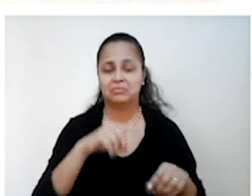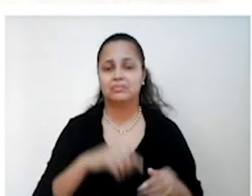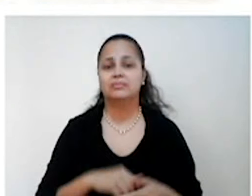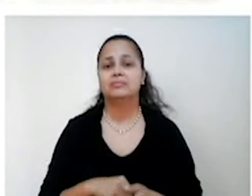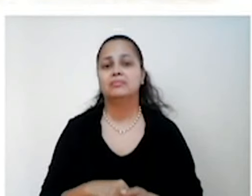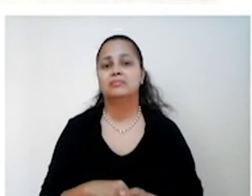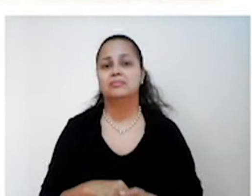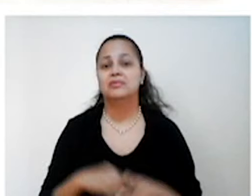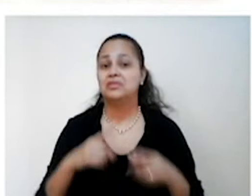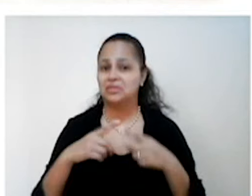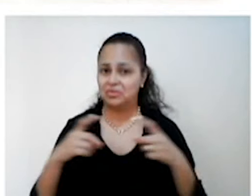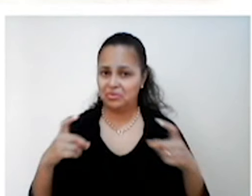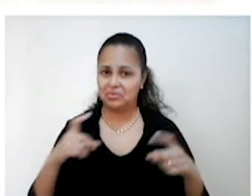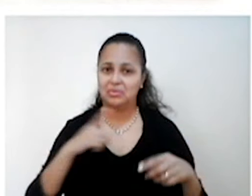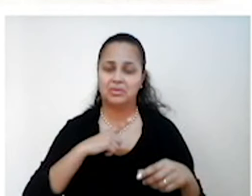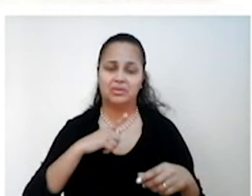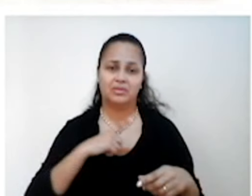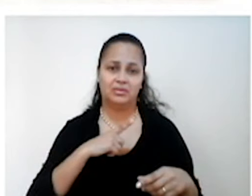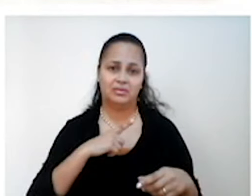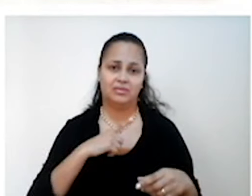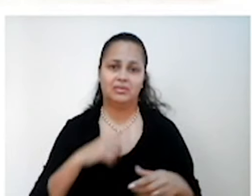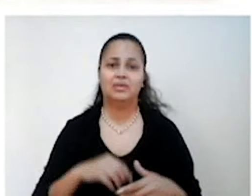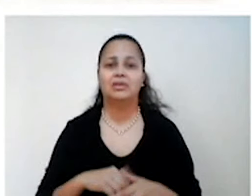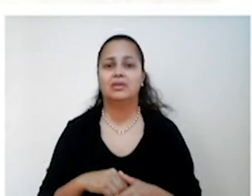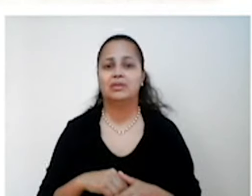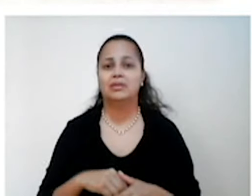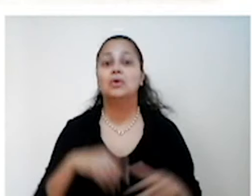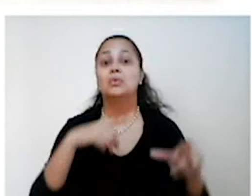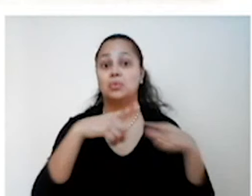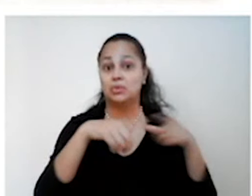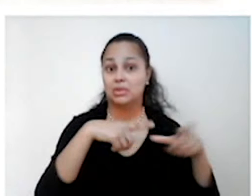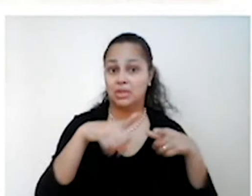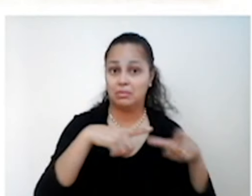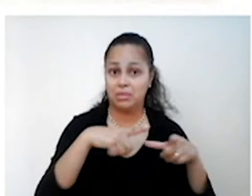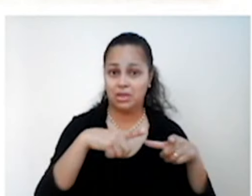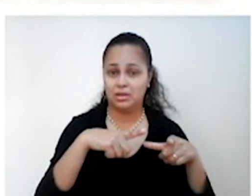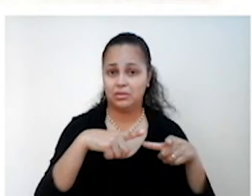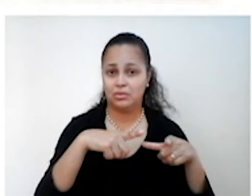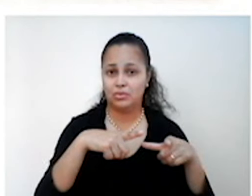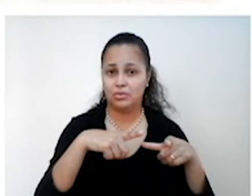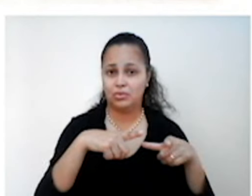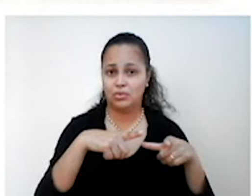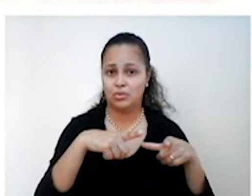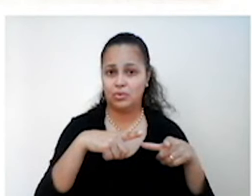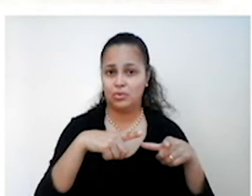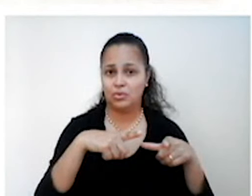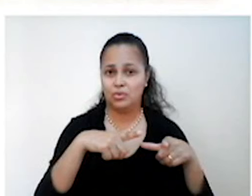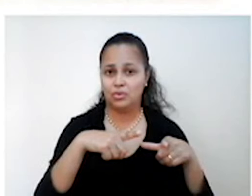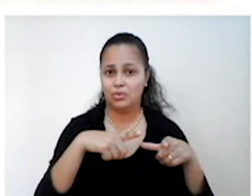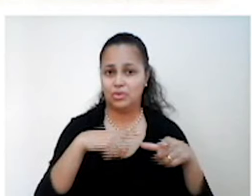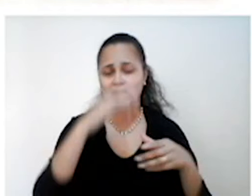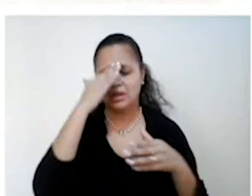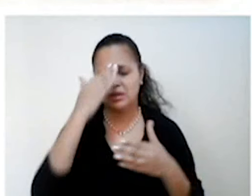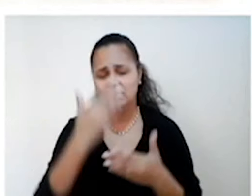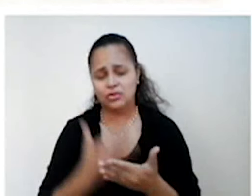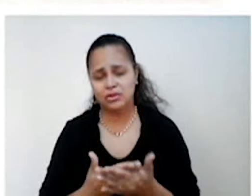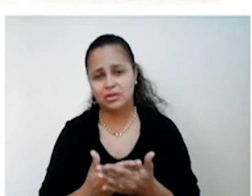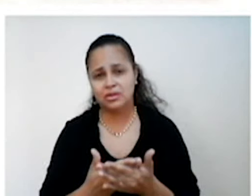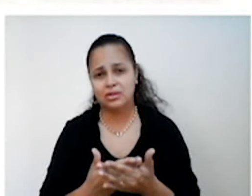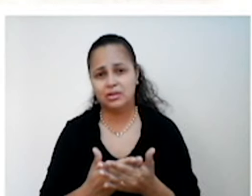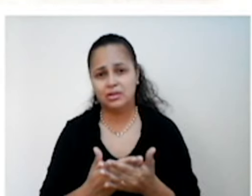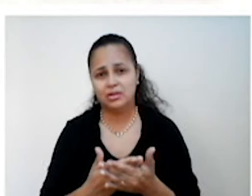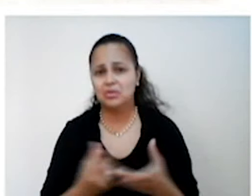comunista. Operários camponeses e trabalhadores urbanos, seduzidos pelas promessas de recuperação econômica,